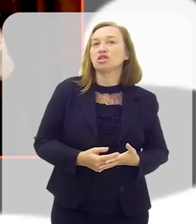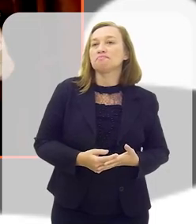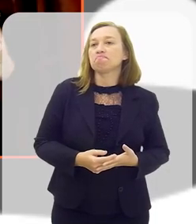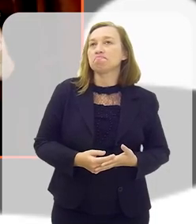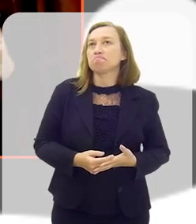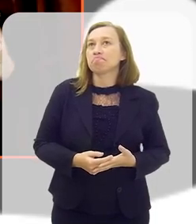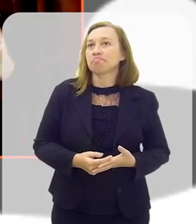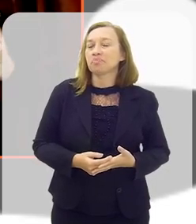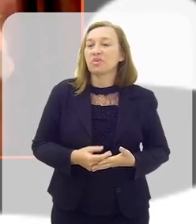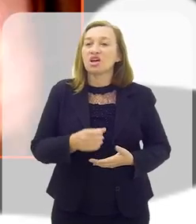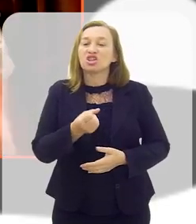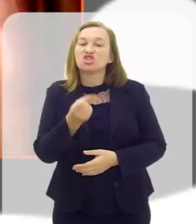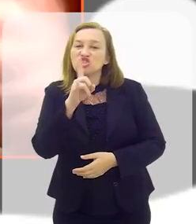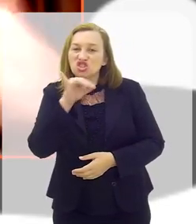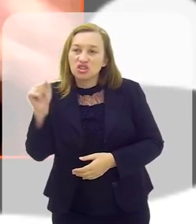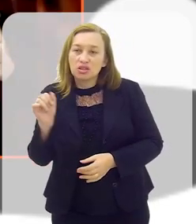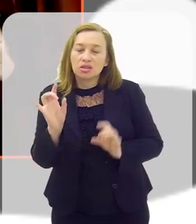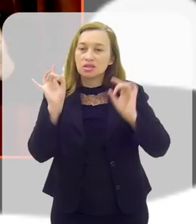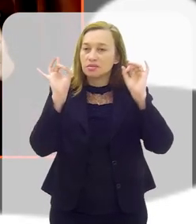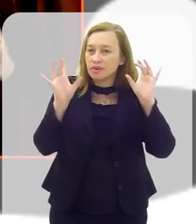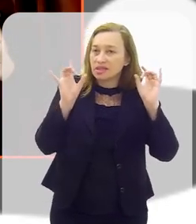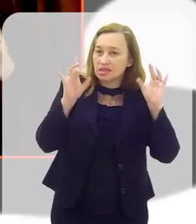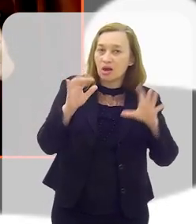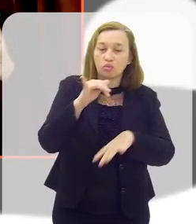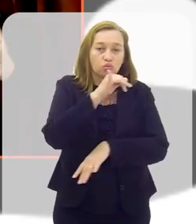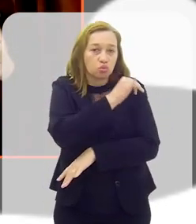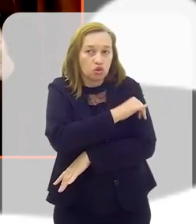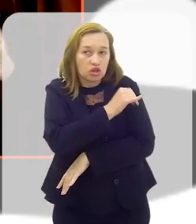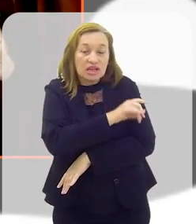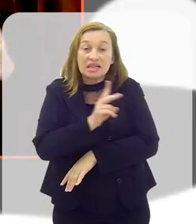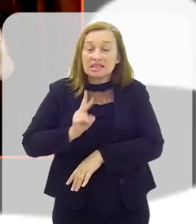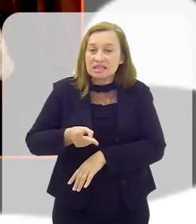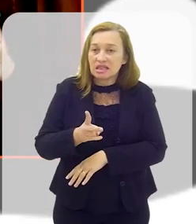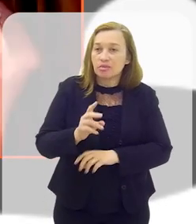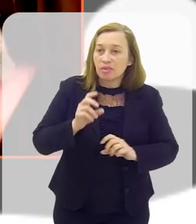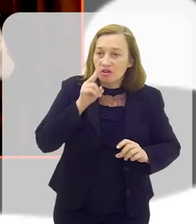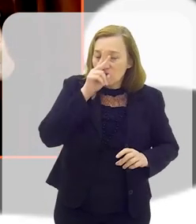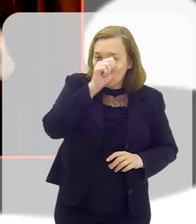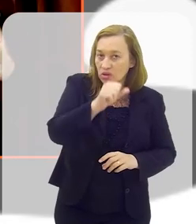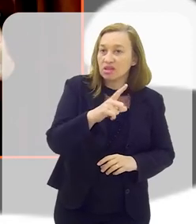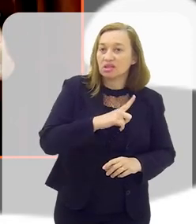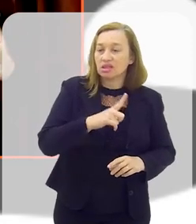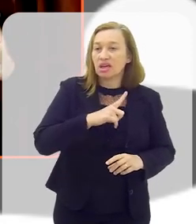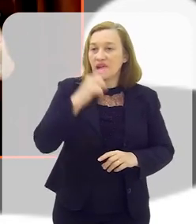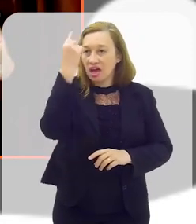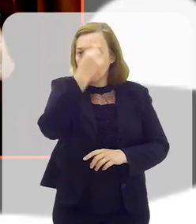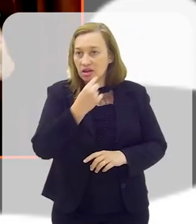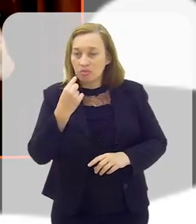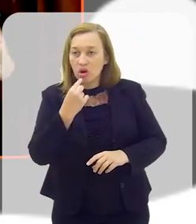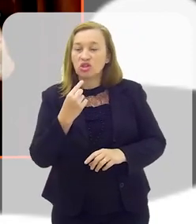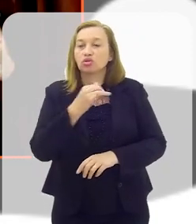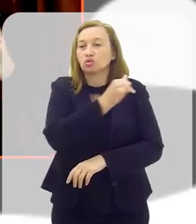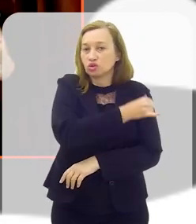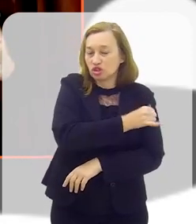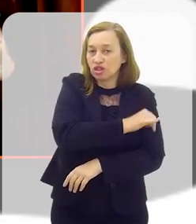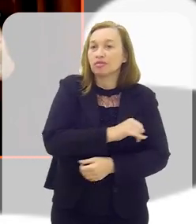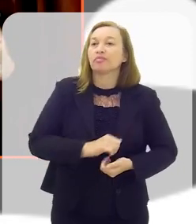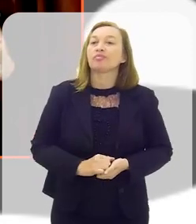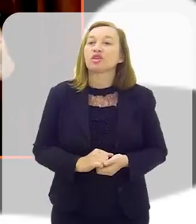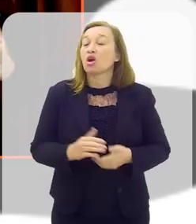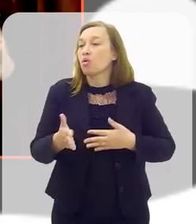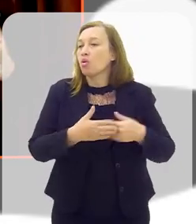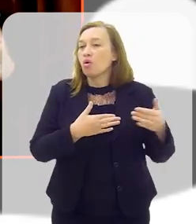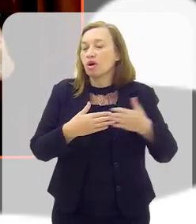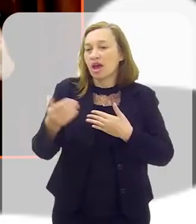pega, na realidade, datas específicas do Rio de Janeiro, sempre para fortalecer a imagem institucional do Rio de Janeiro.